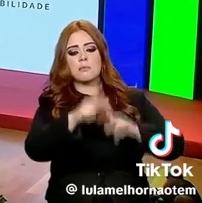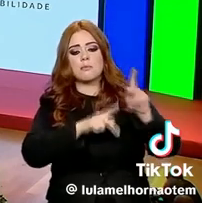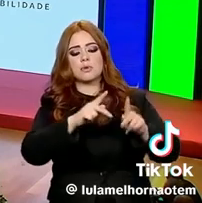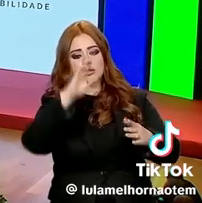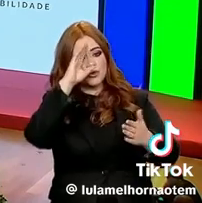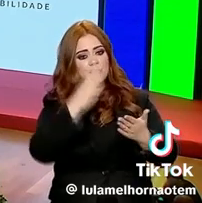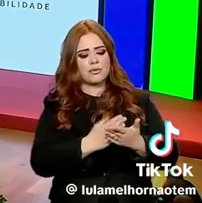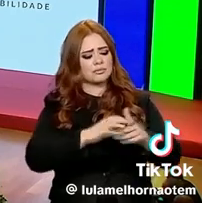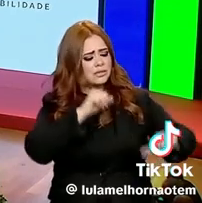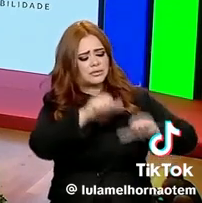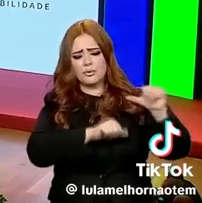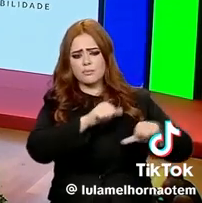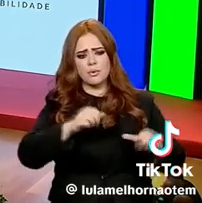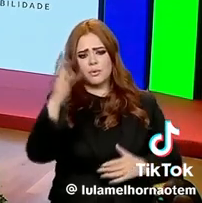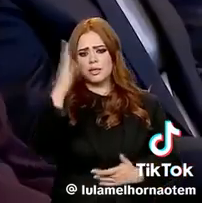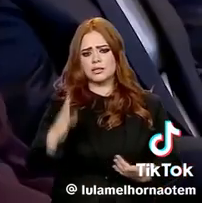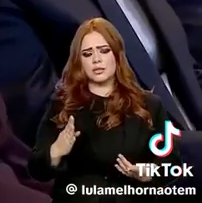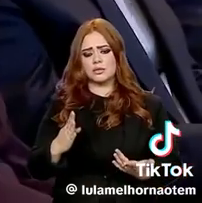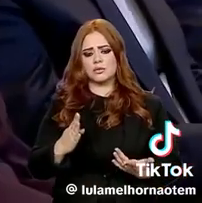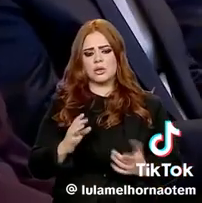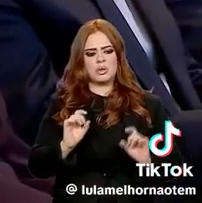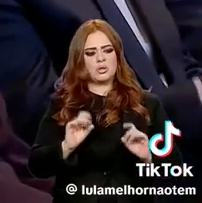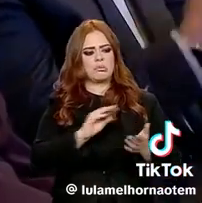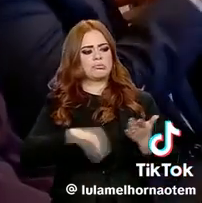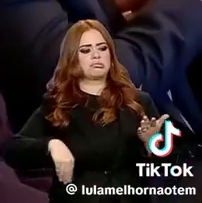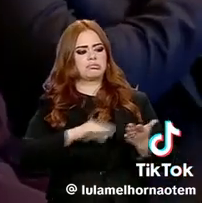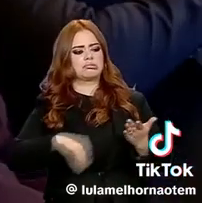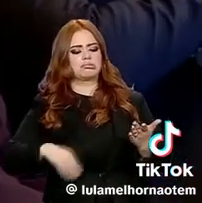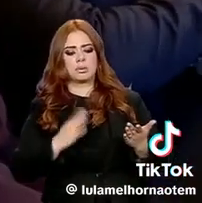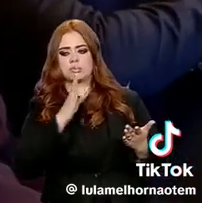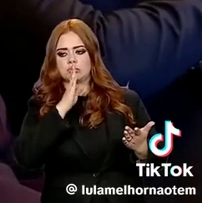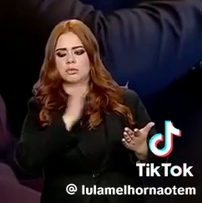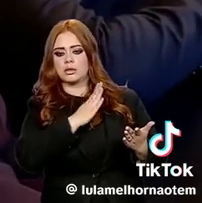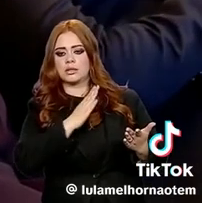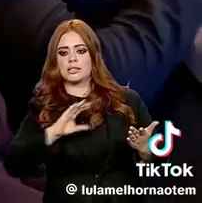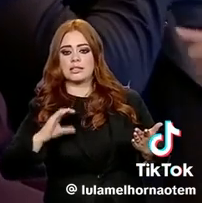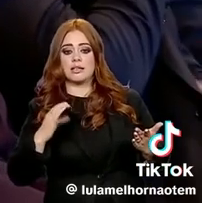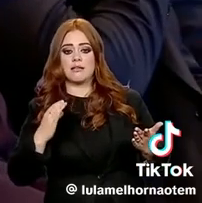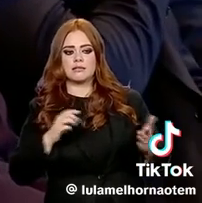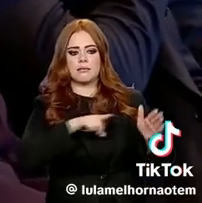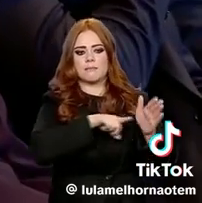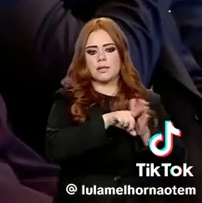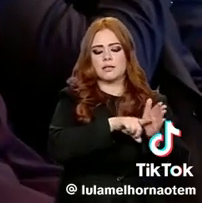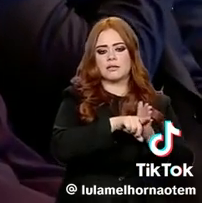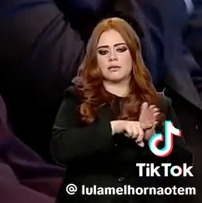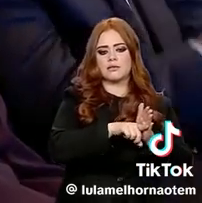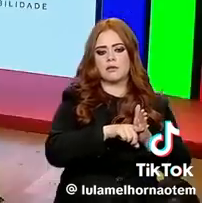Mudou o Brasil. Ao invés de negacionismo, ciência, pesquisa,